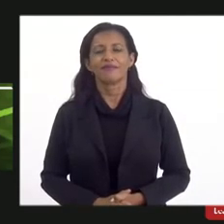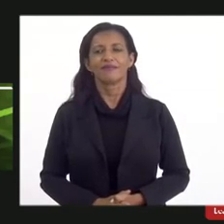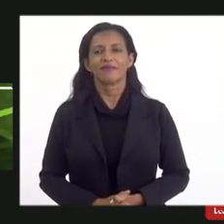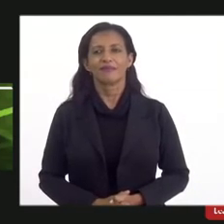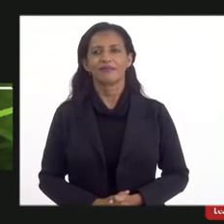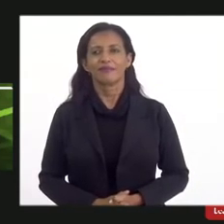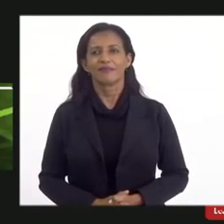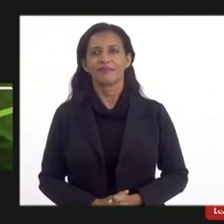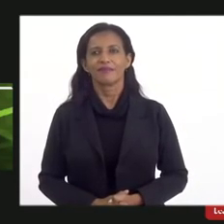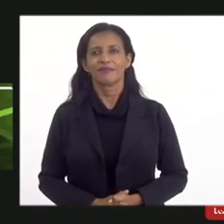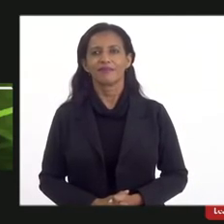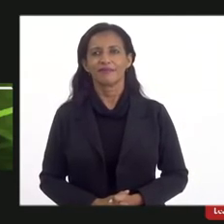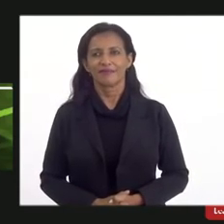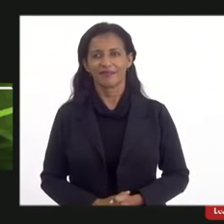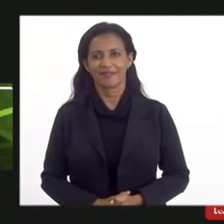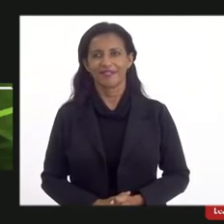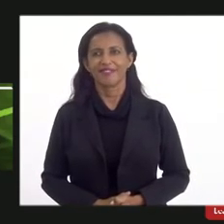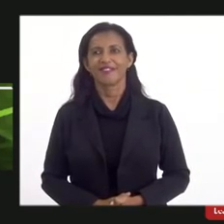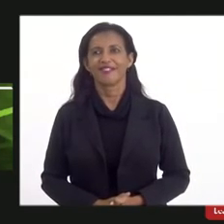está me ouvindo?